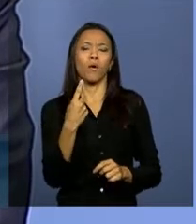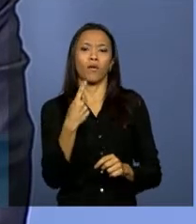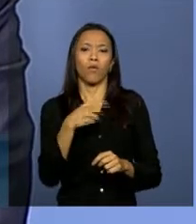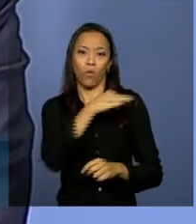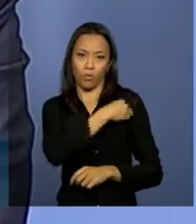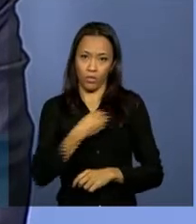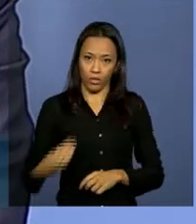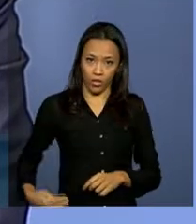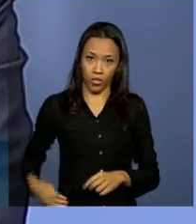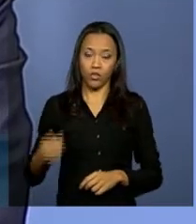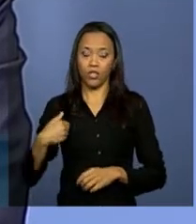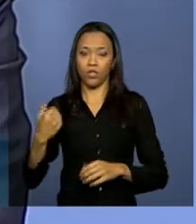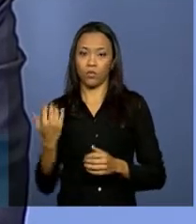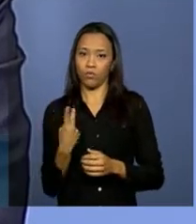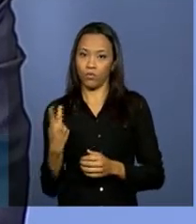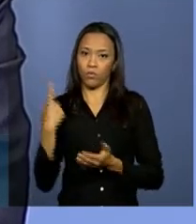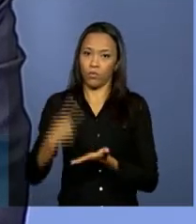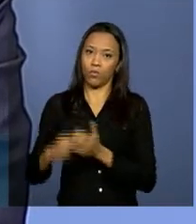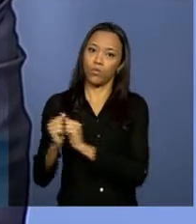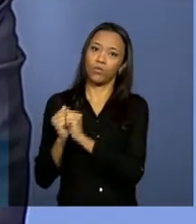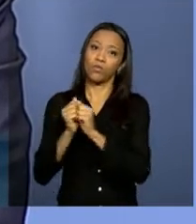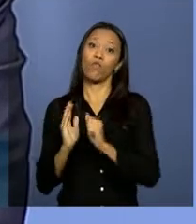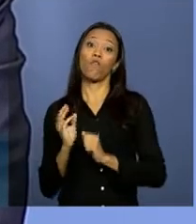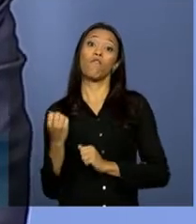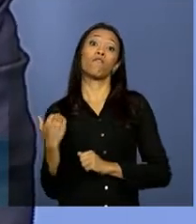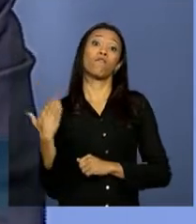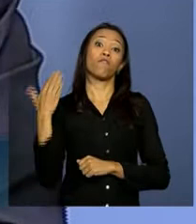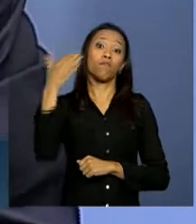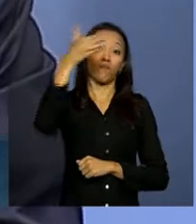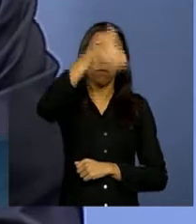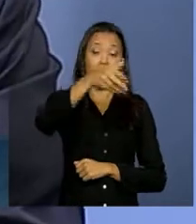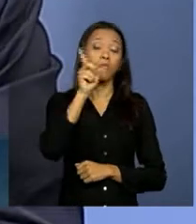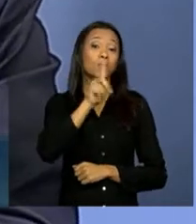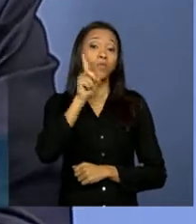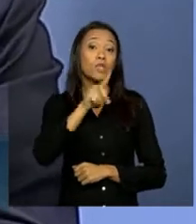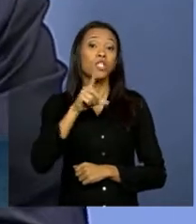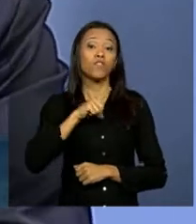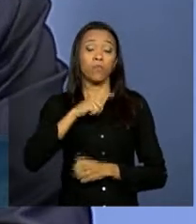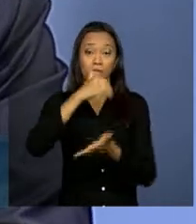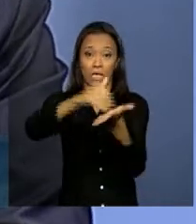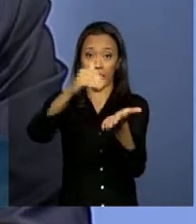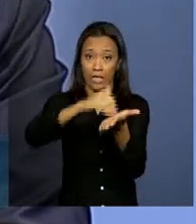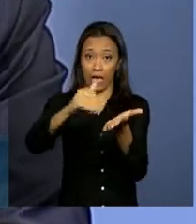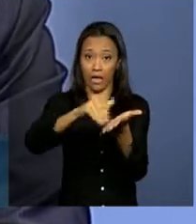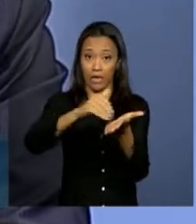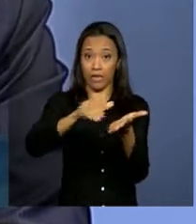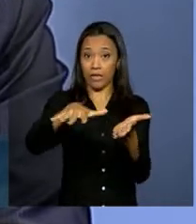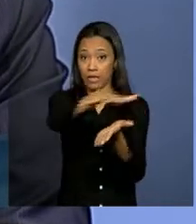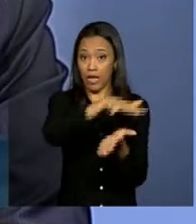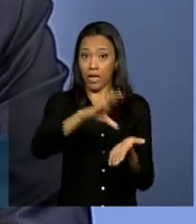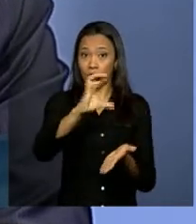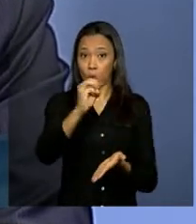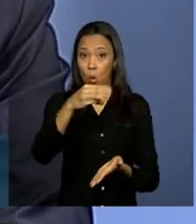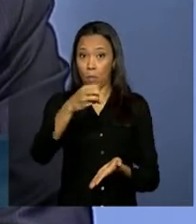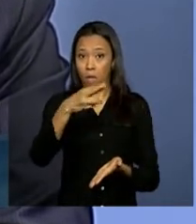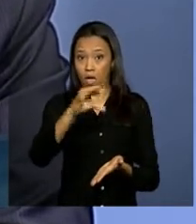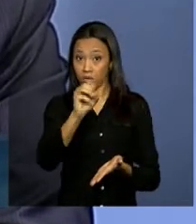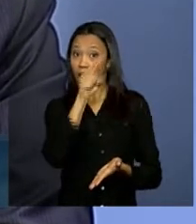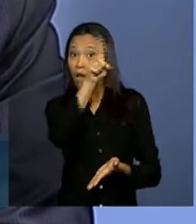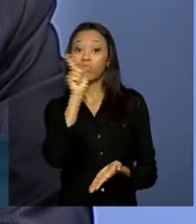exatamente ao Washington. Estivemos com a secretária de Comércio, com o principal assessor do presidente Obama,